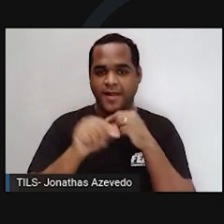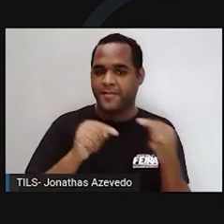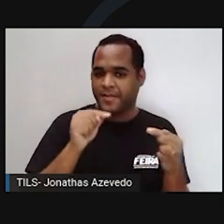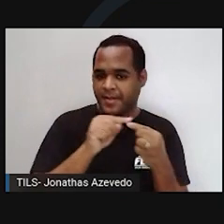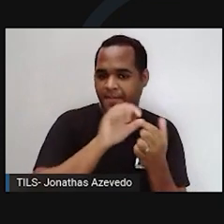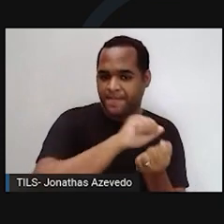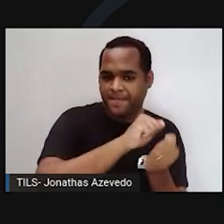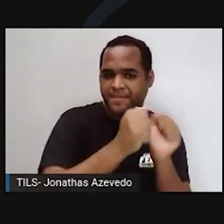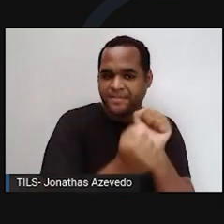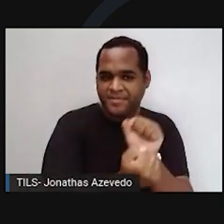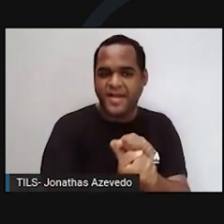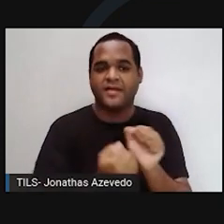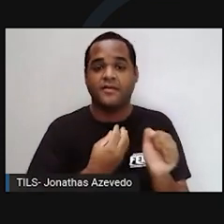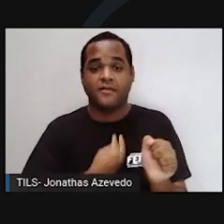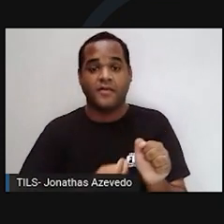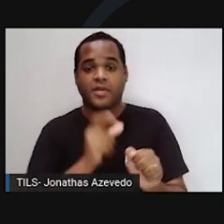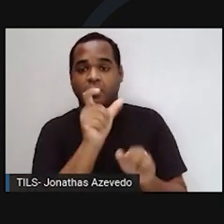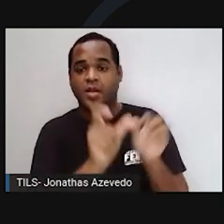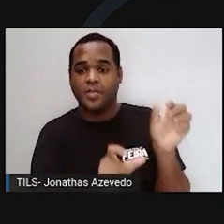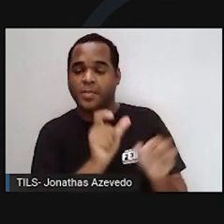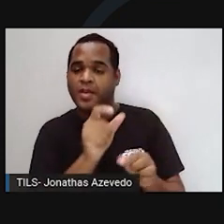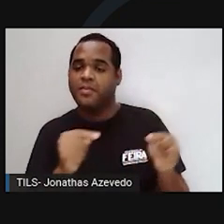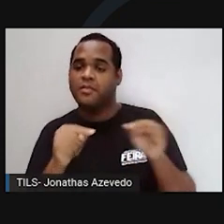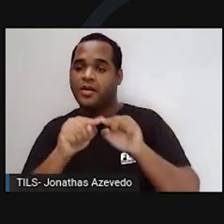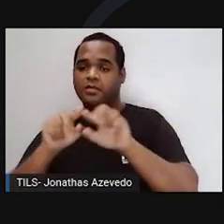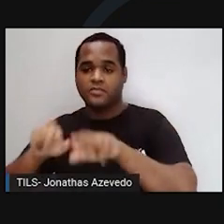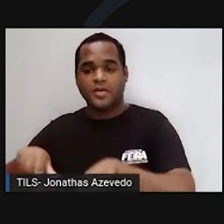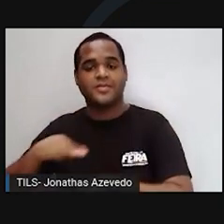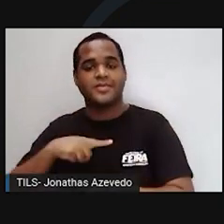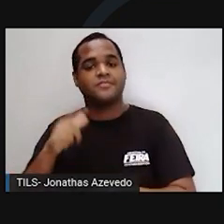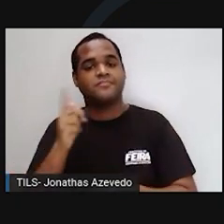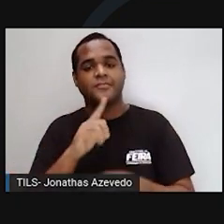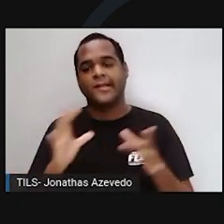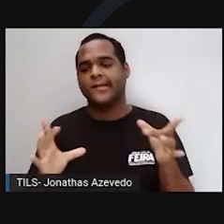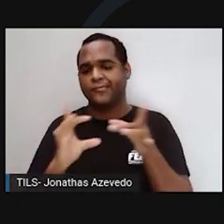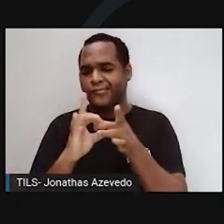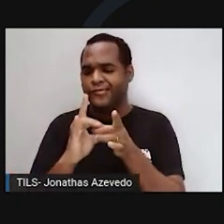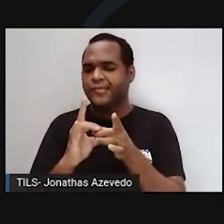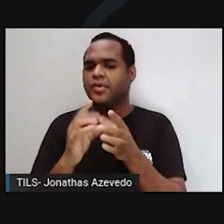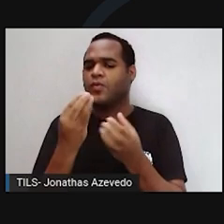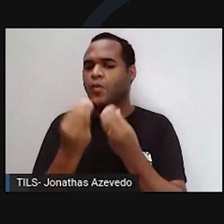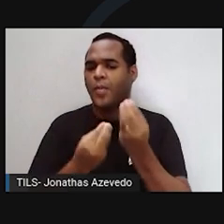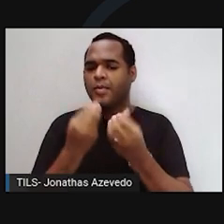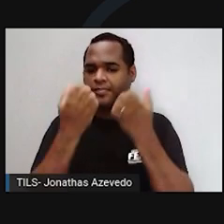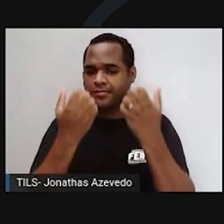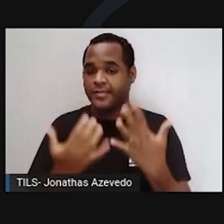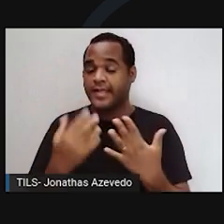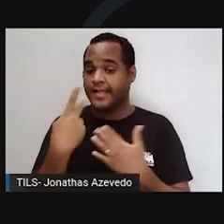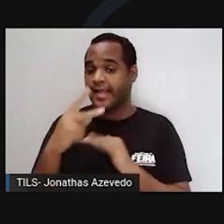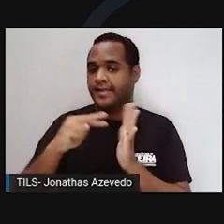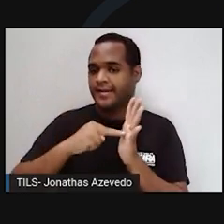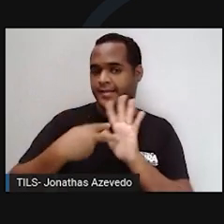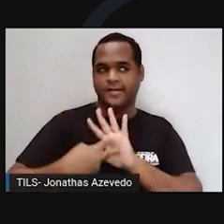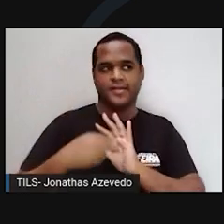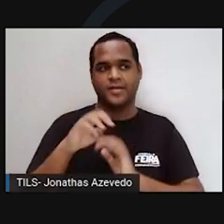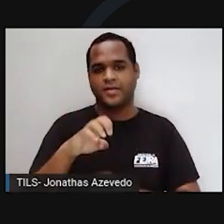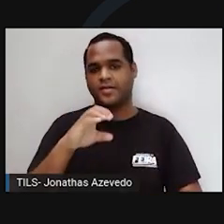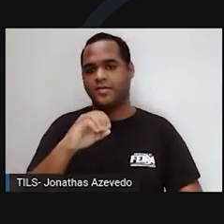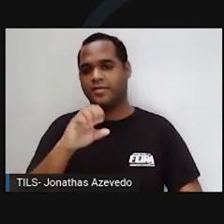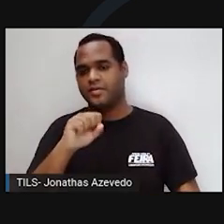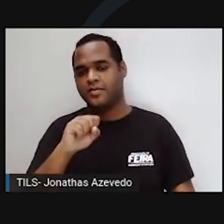com as características e recursos do meio ambiente. As relações entre elas definem o ecossistema e sua extensão.